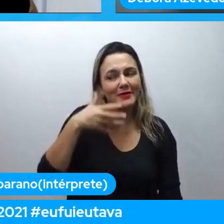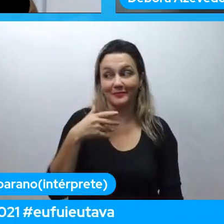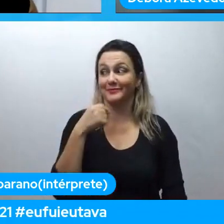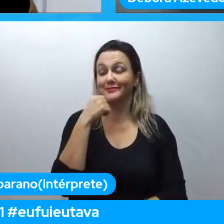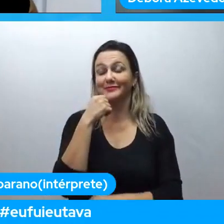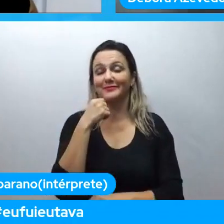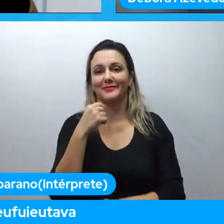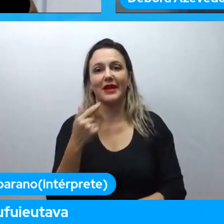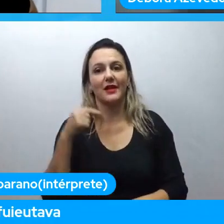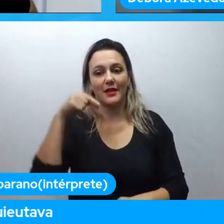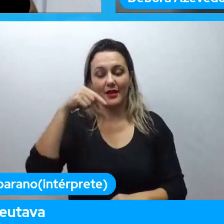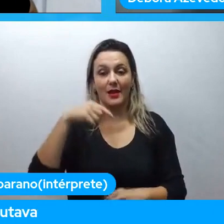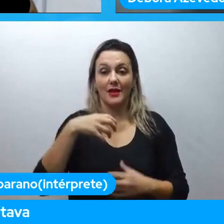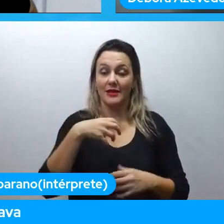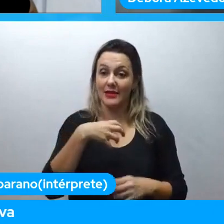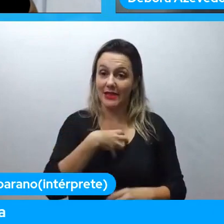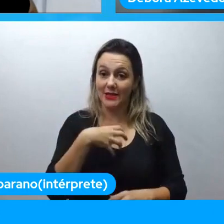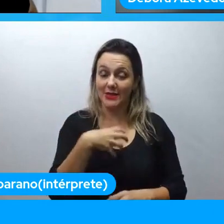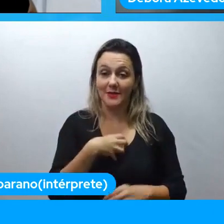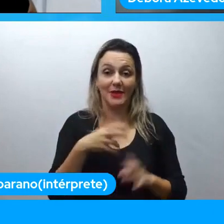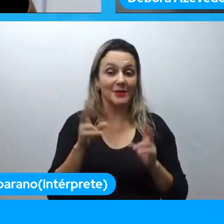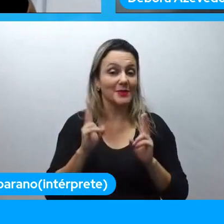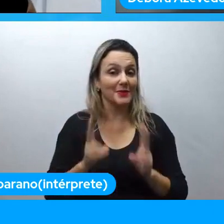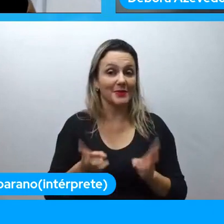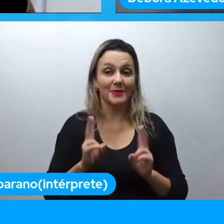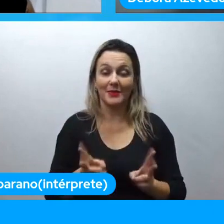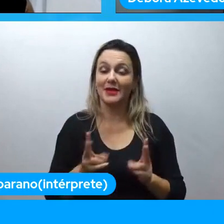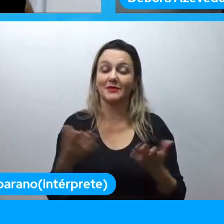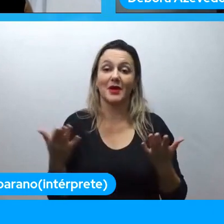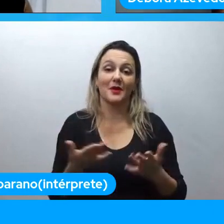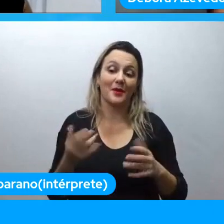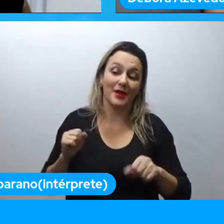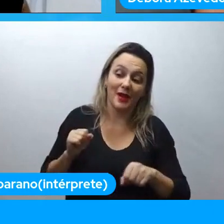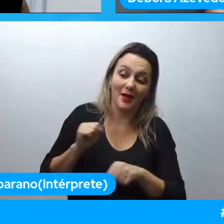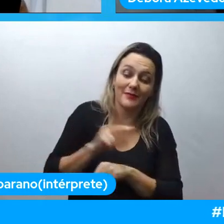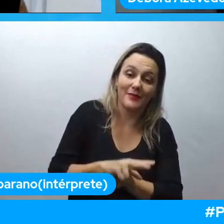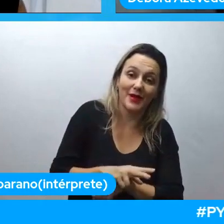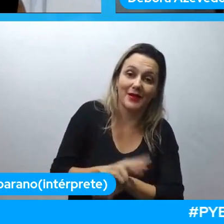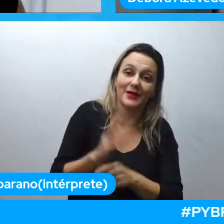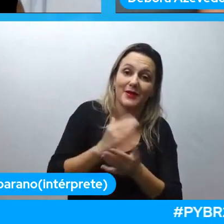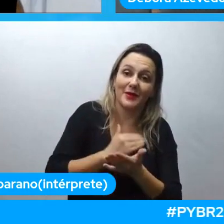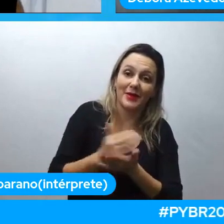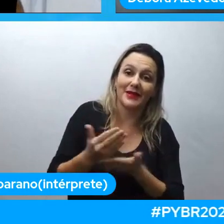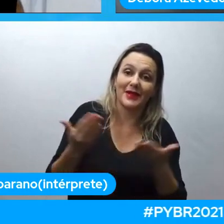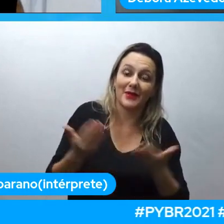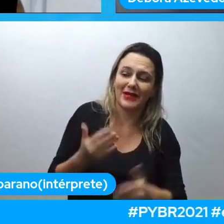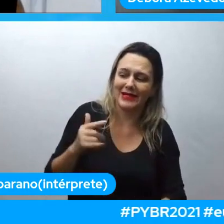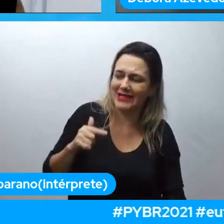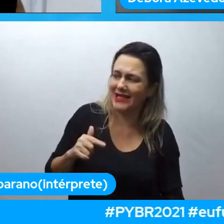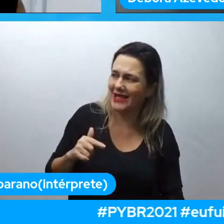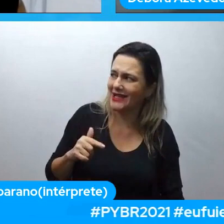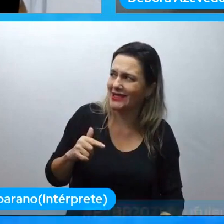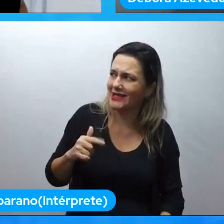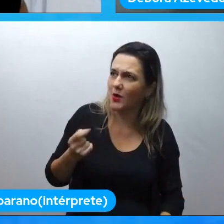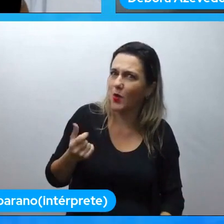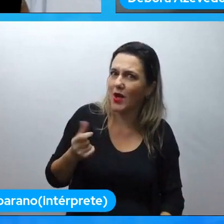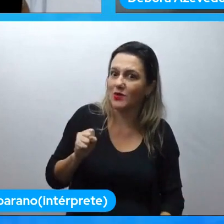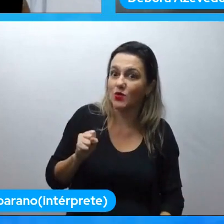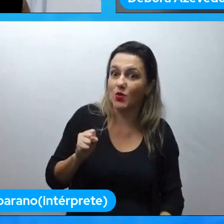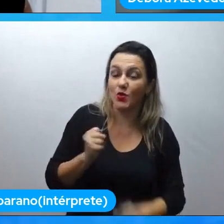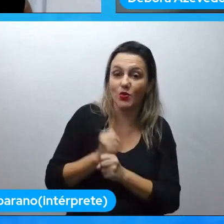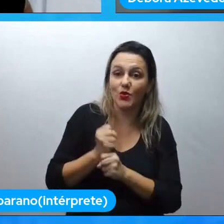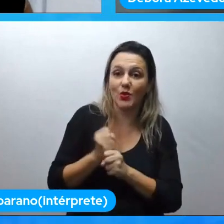esse mesmo sentimento é o sentimento das pessoas que estão entrando hoje sete anos depois quase oito anos depois né